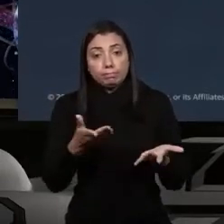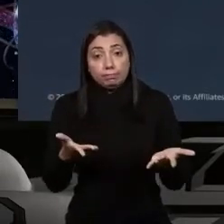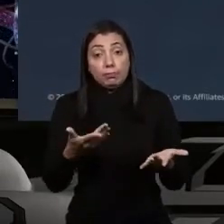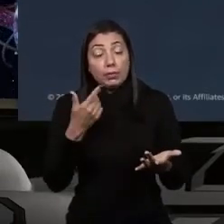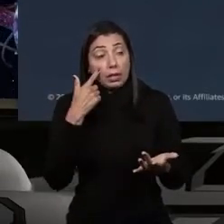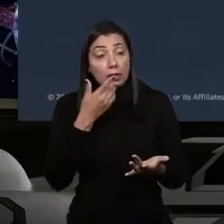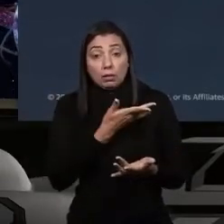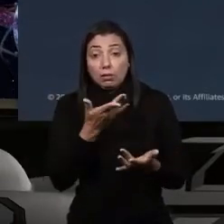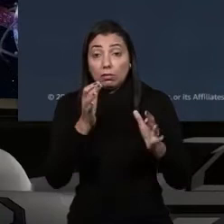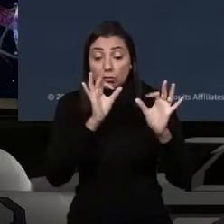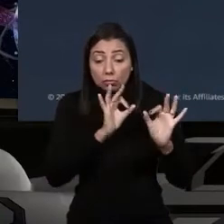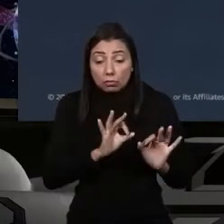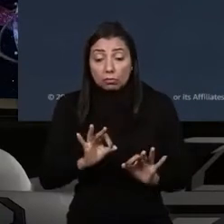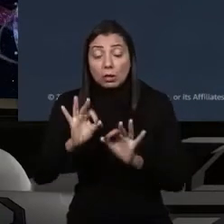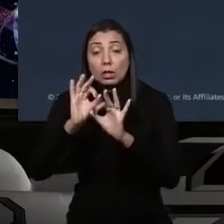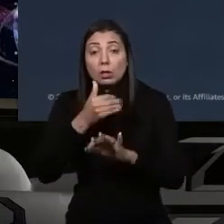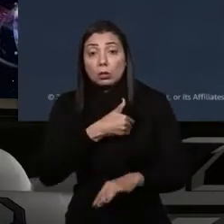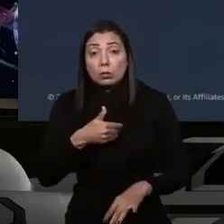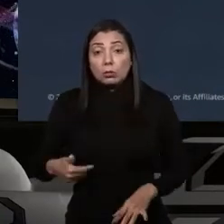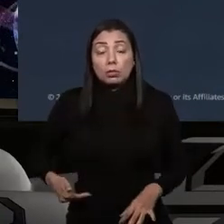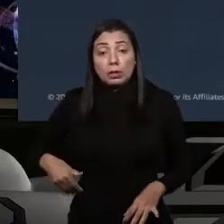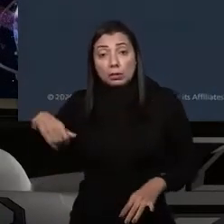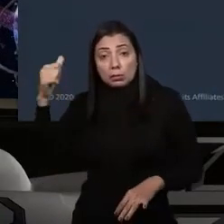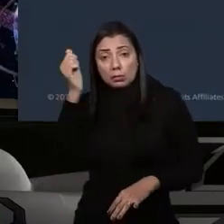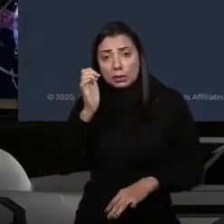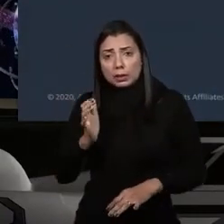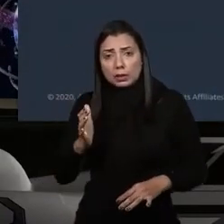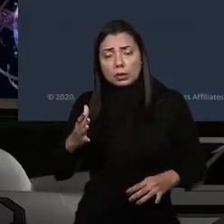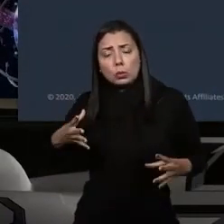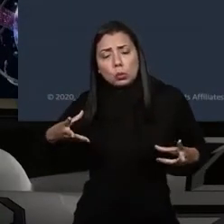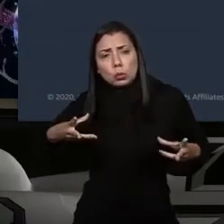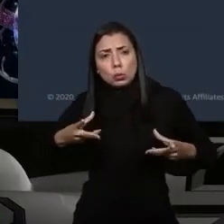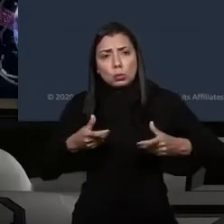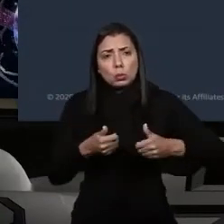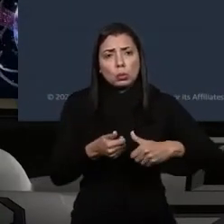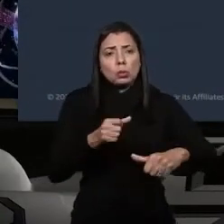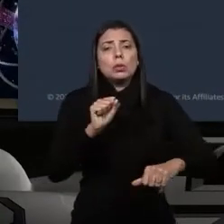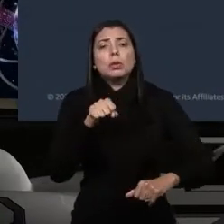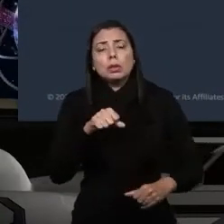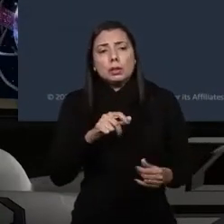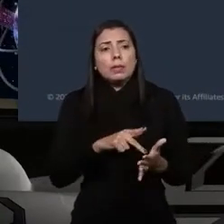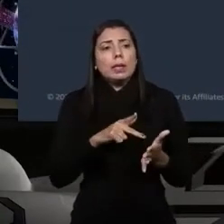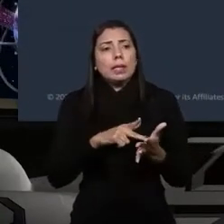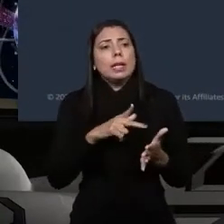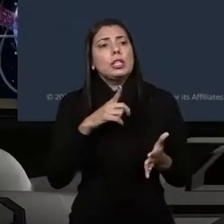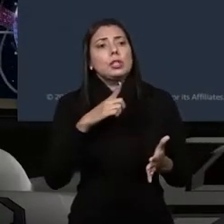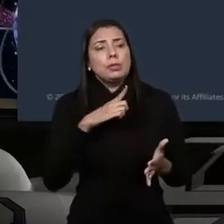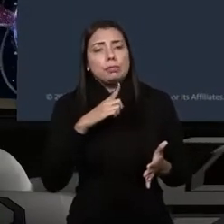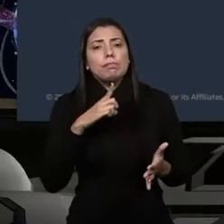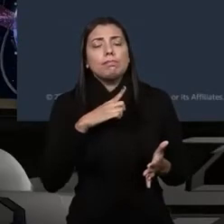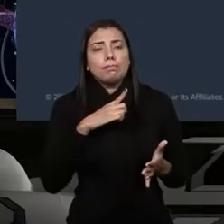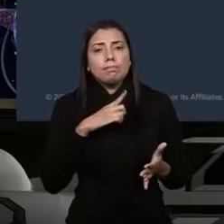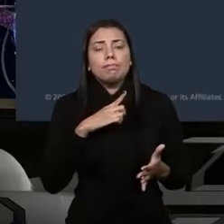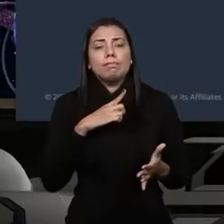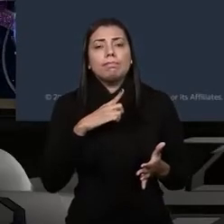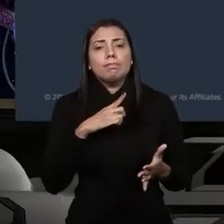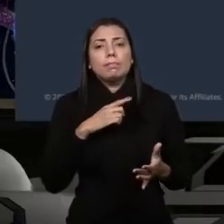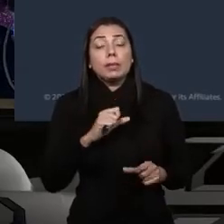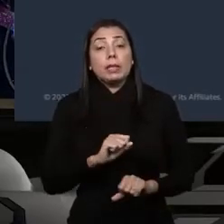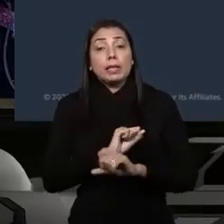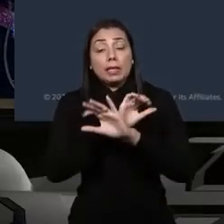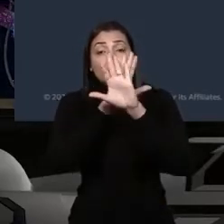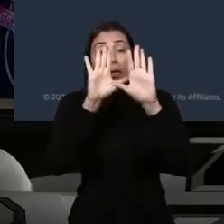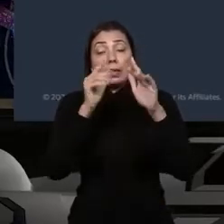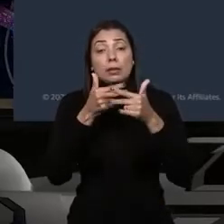vejo que o governo brasileiro como um todo, ele de fato tem muito claro esse